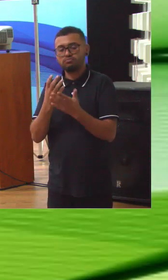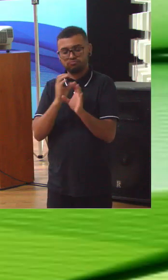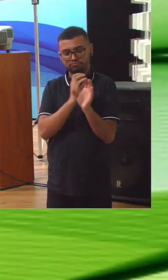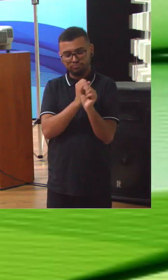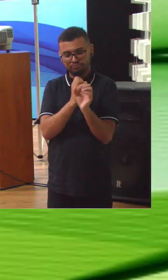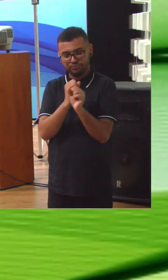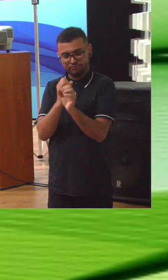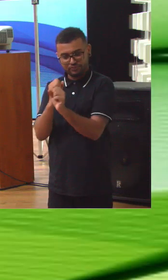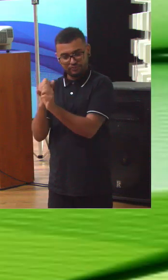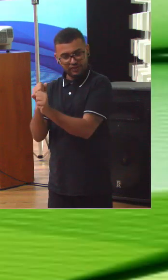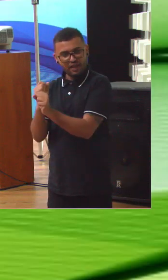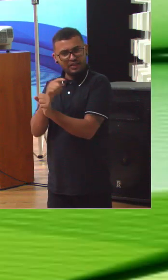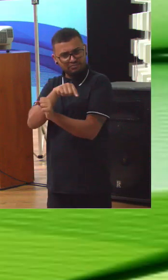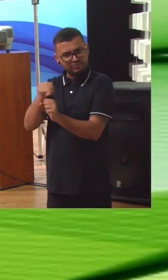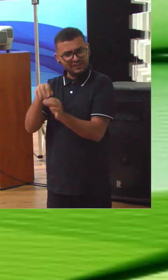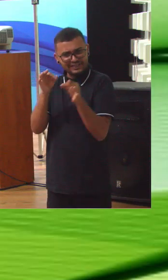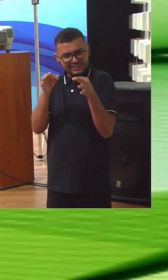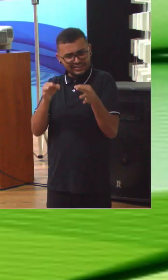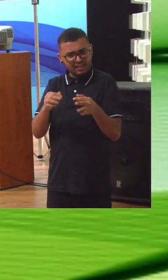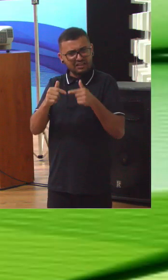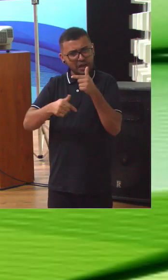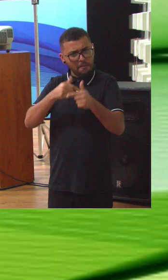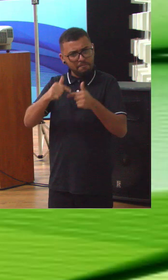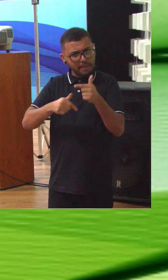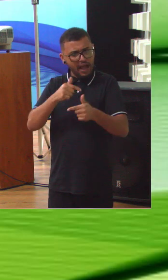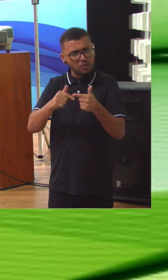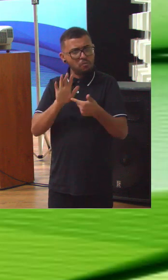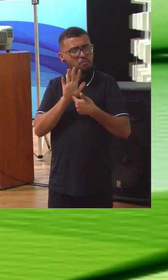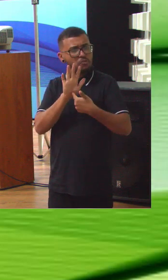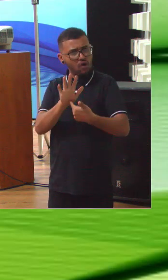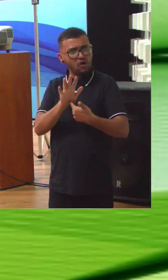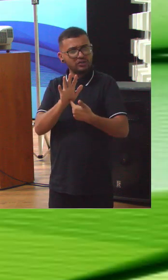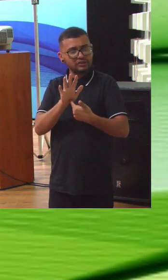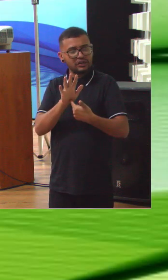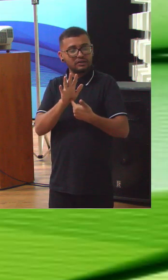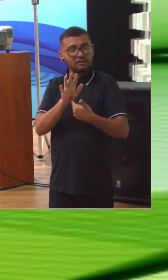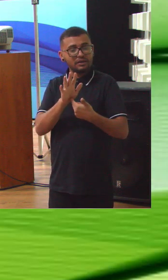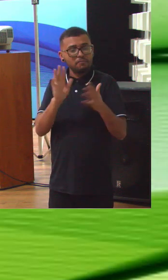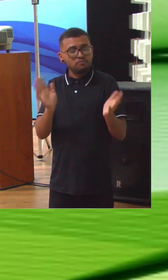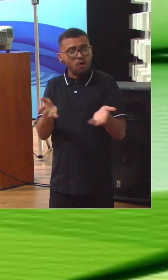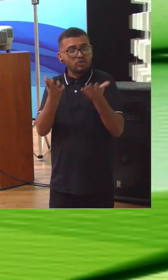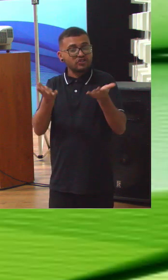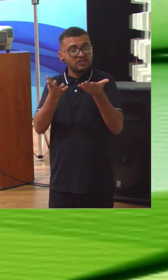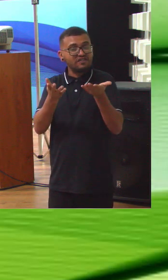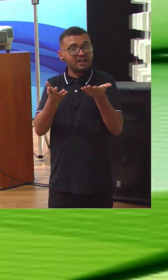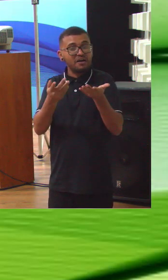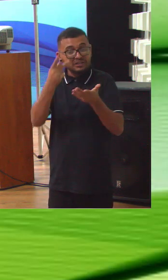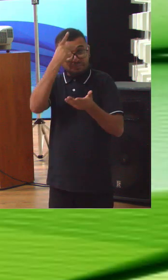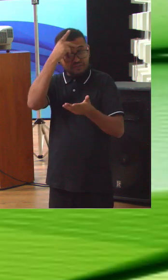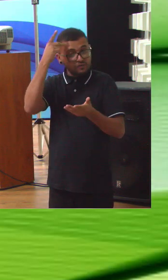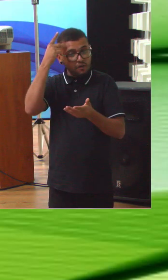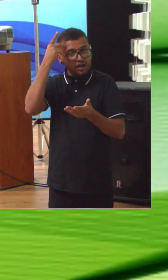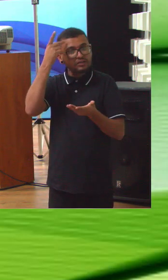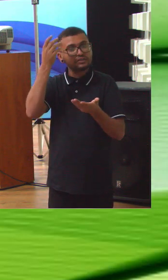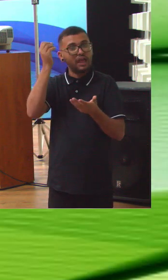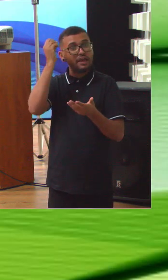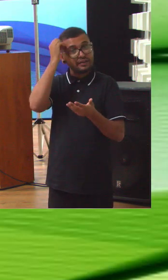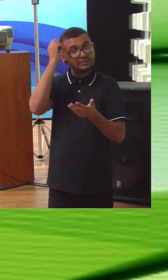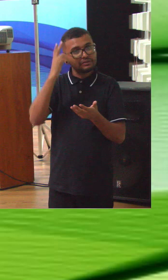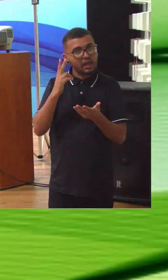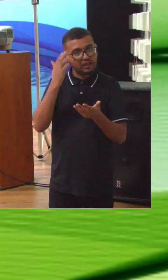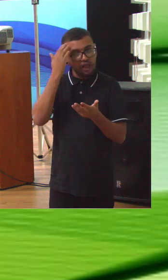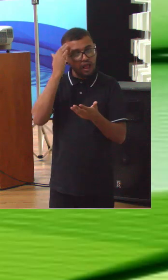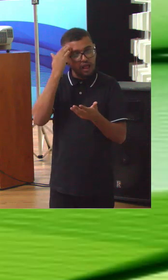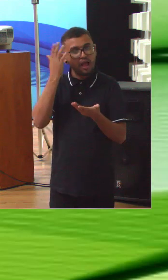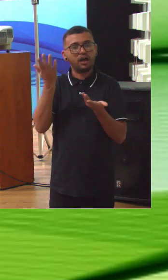Tudo isso sugere fortemente que esse tipo de trabalho ajuda todo mundo. Todo mundo amadurece quando fazemos esse